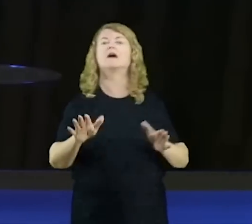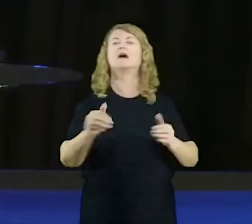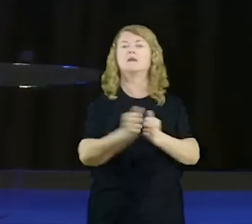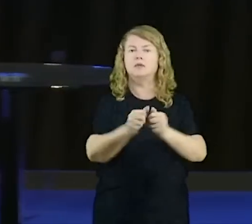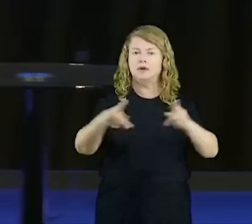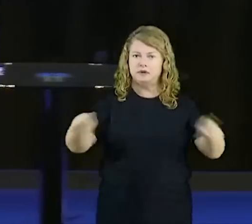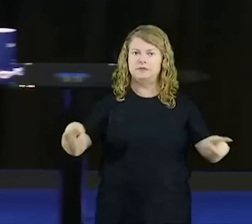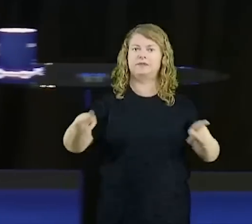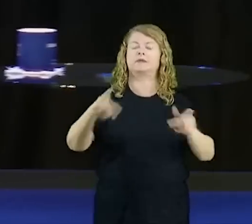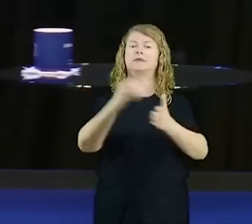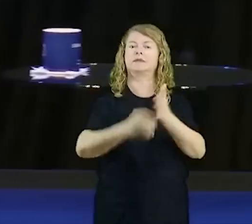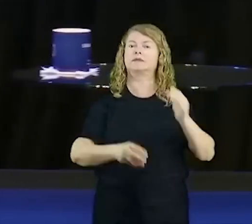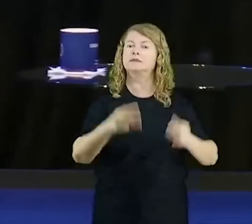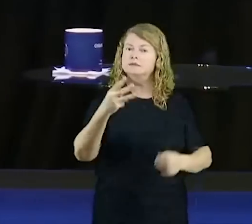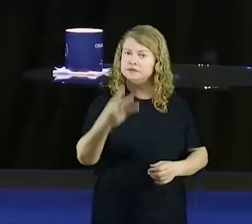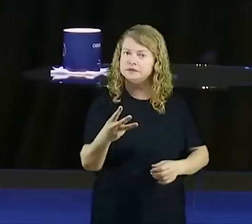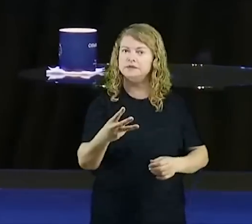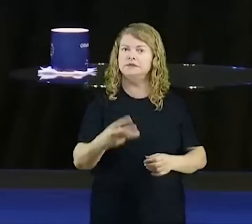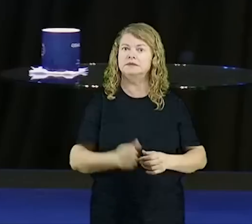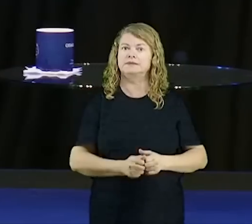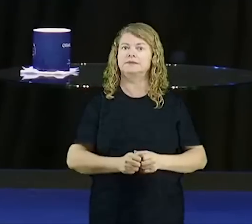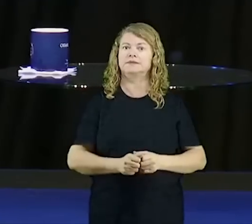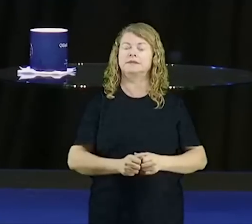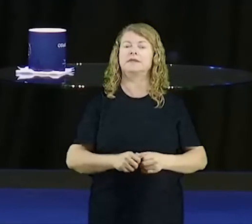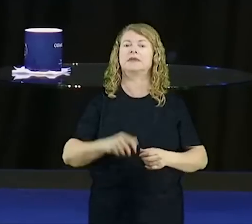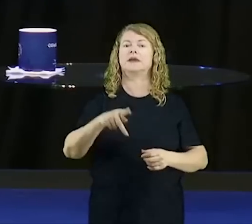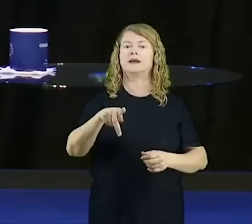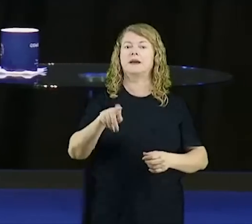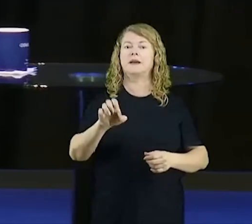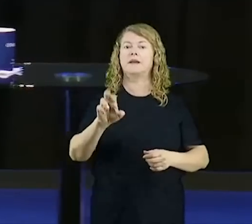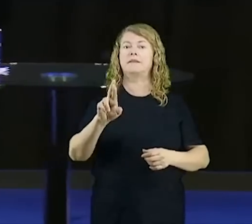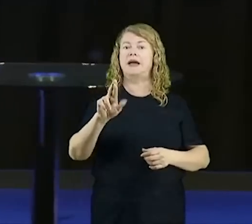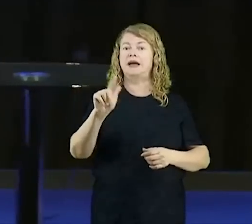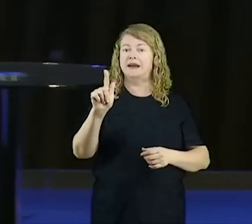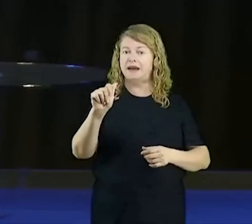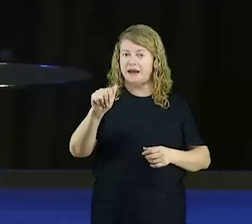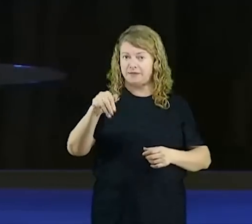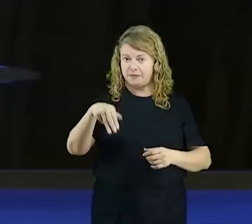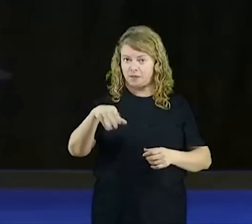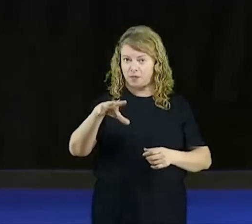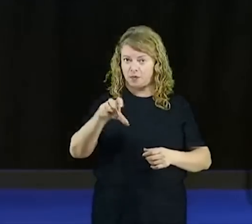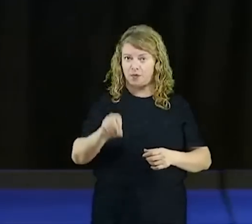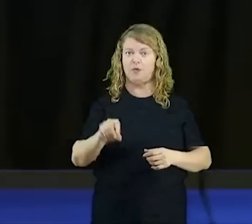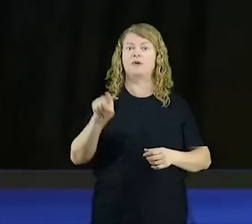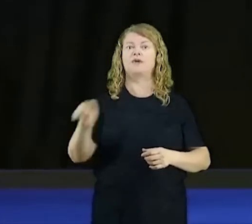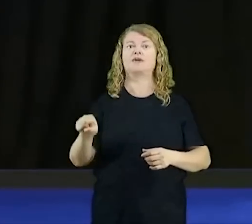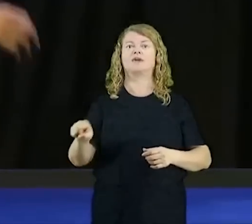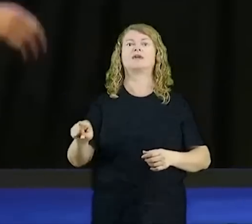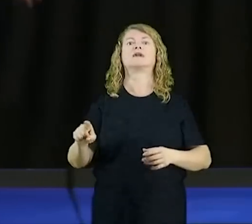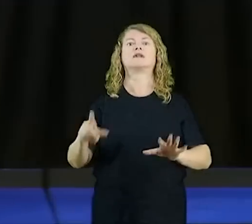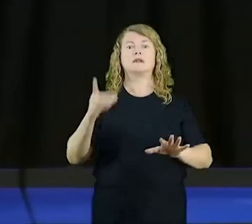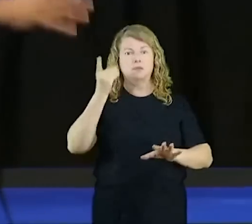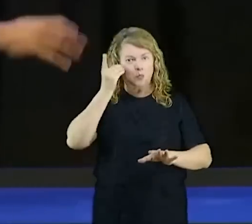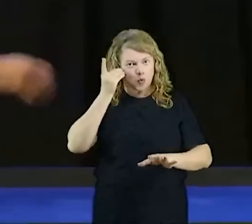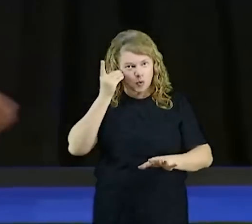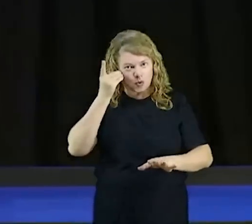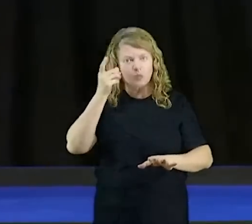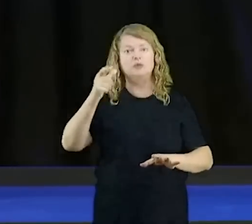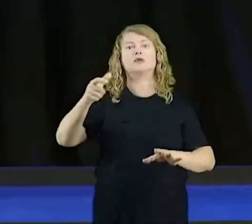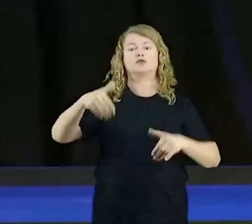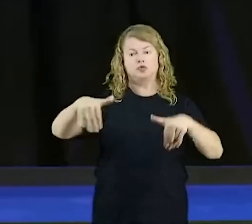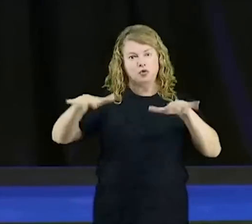onde estava o trono de Satanás. Preste atenção nisso. Não é que o lugar é endemoniado, não é que a casa é